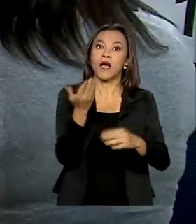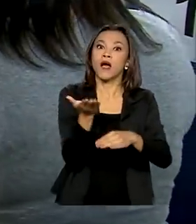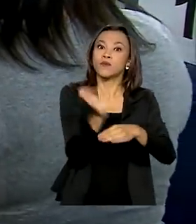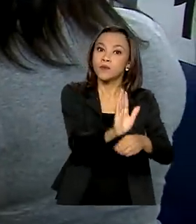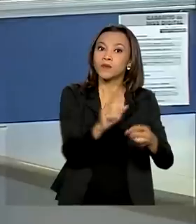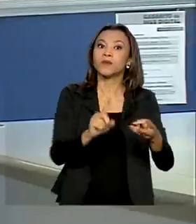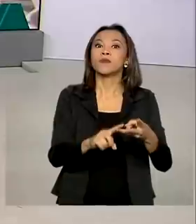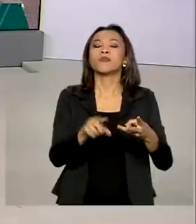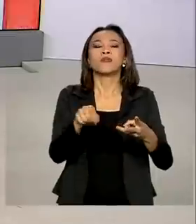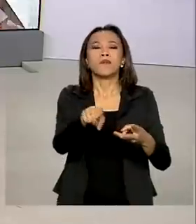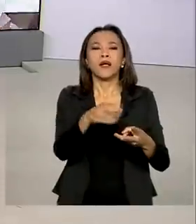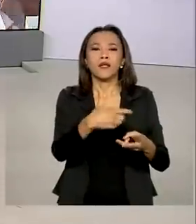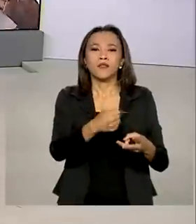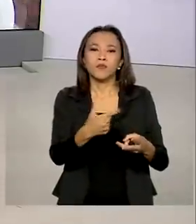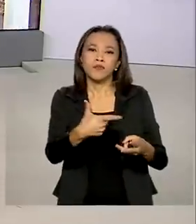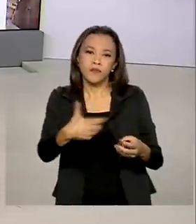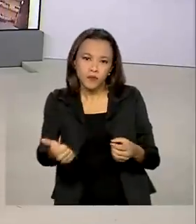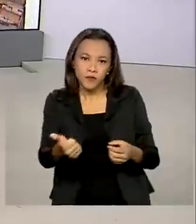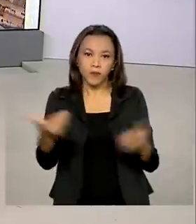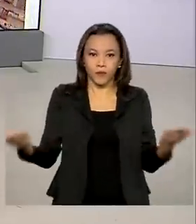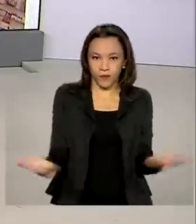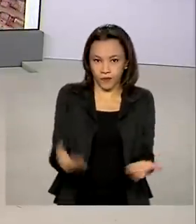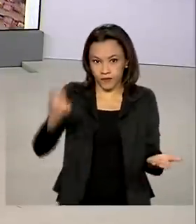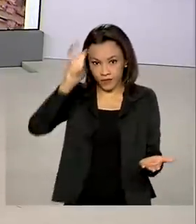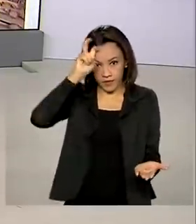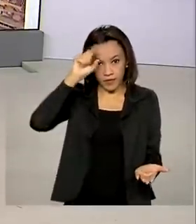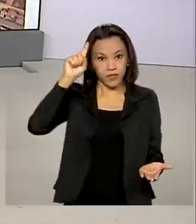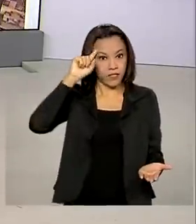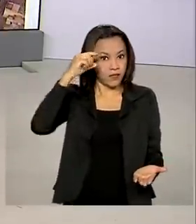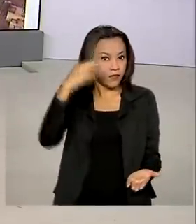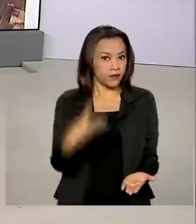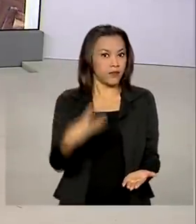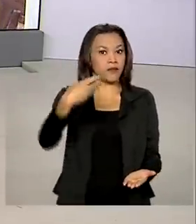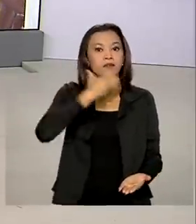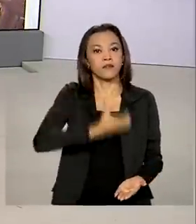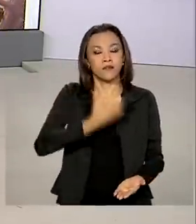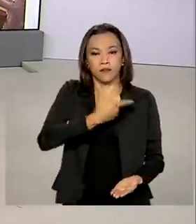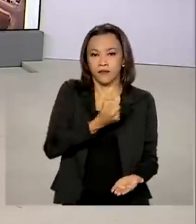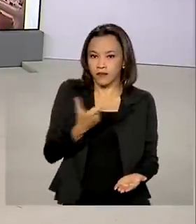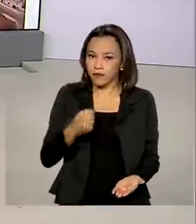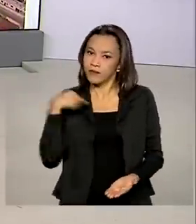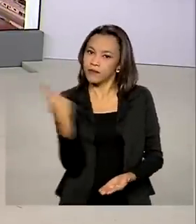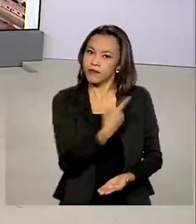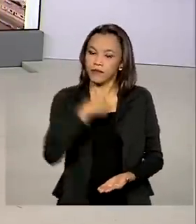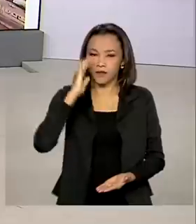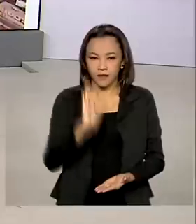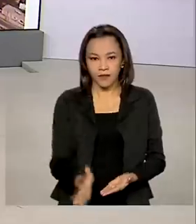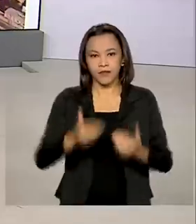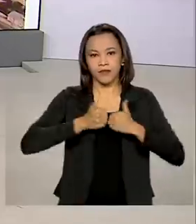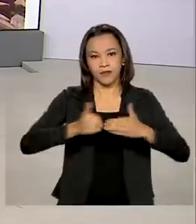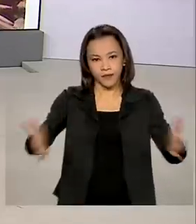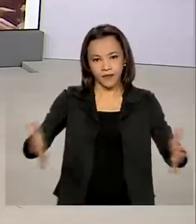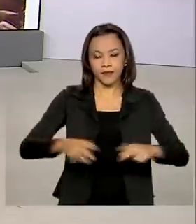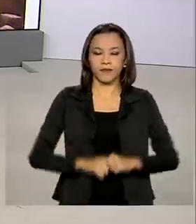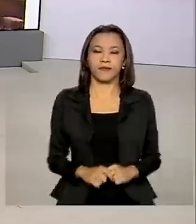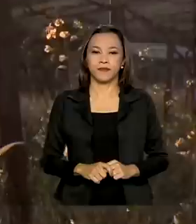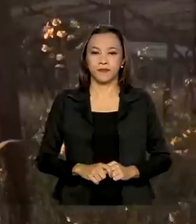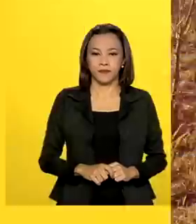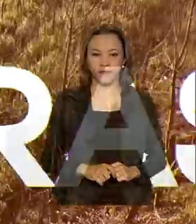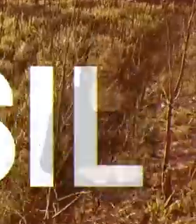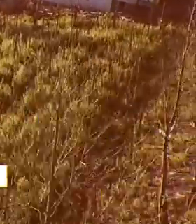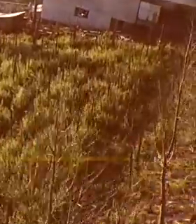2021. Hoje é quinta-feira, 3 de dezembro de 2020. O Brasil em Dia começa agora.